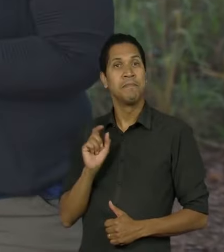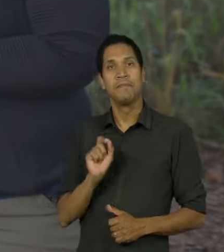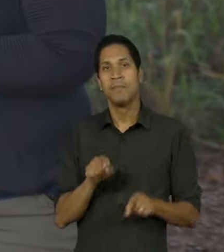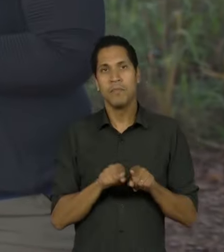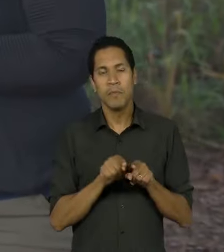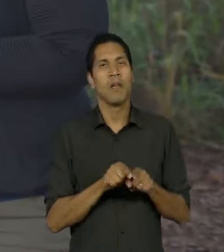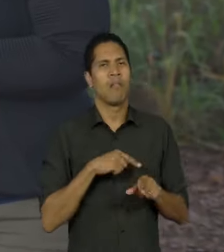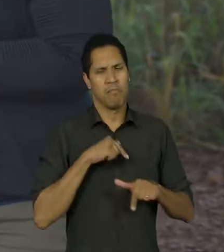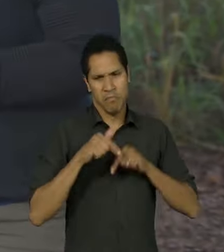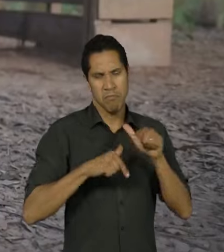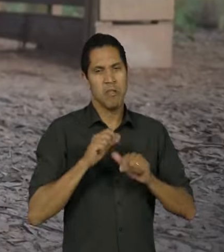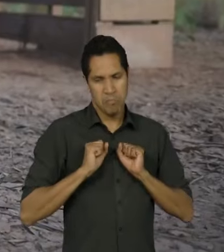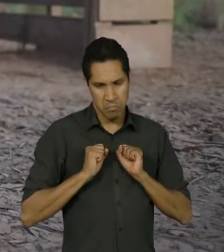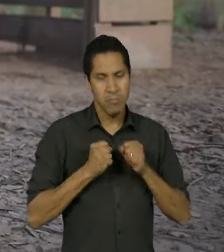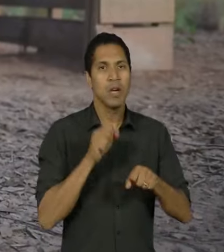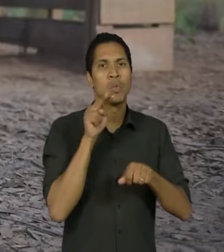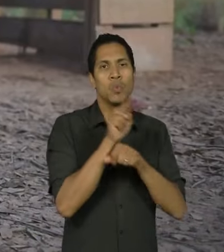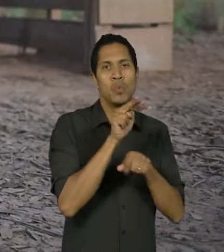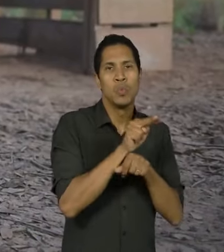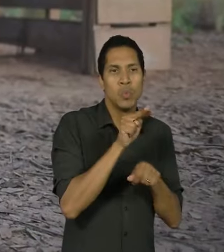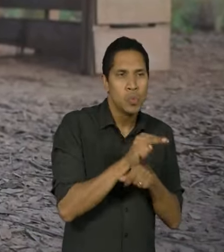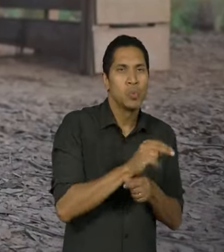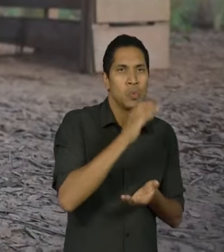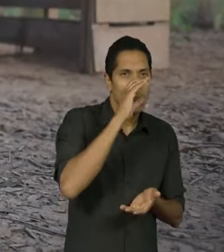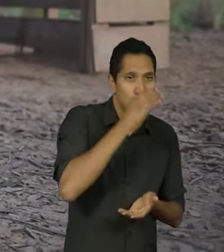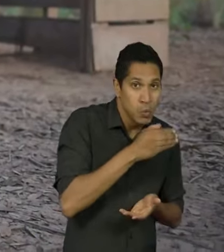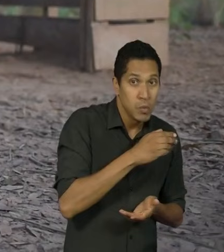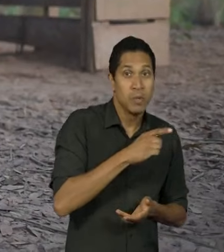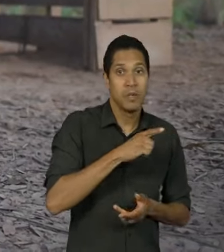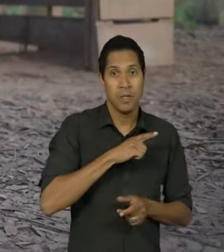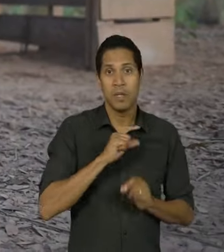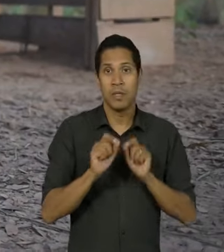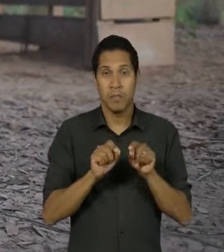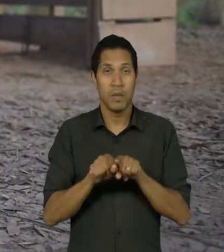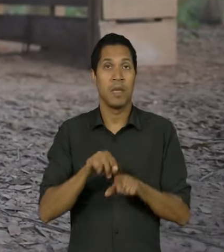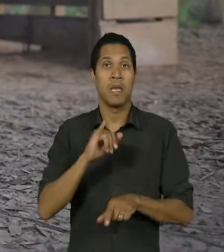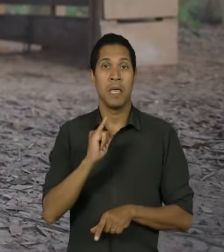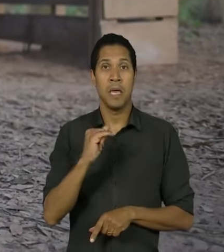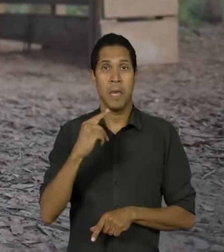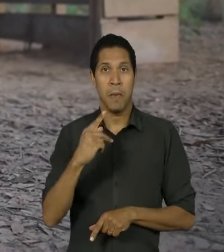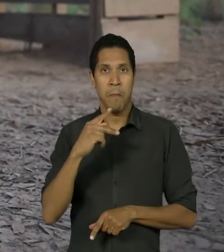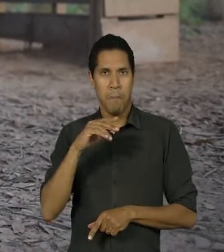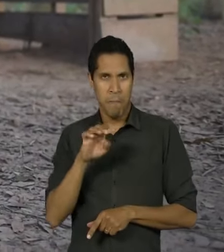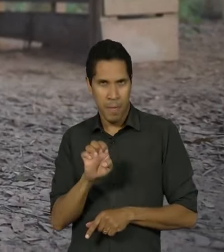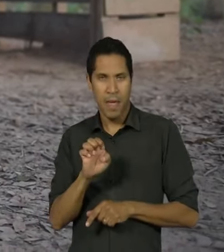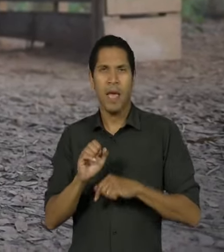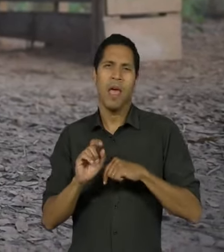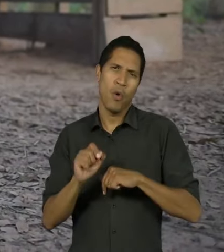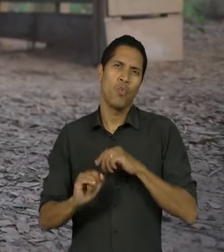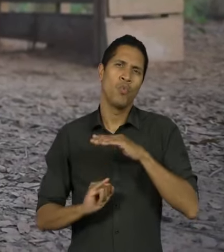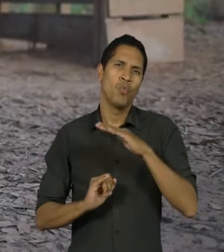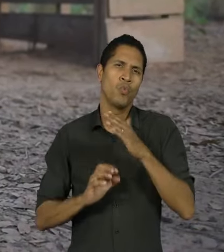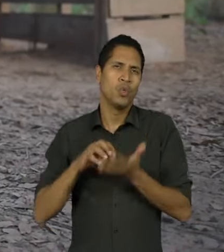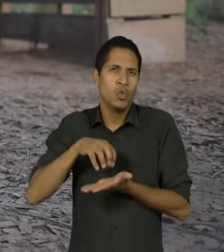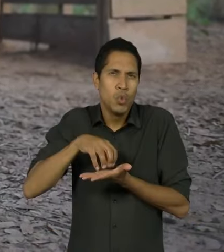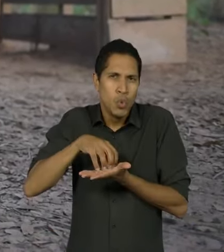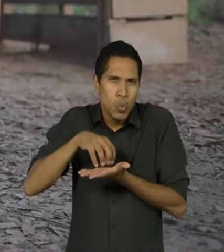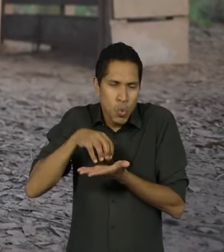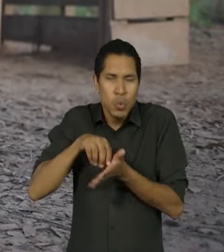da Anta Brasileira junto ao Instituto de Pesquisas Ecológicas IP O projeto começou em